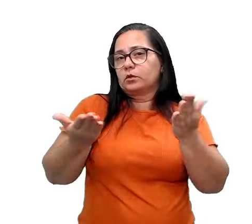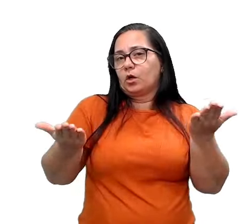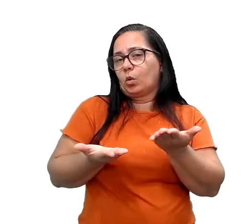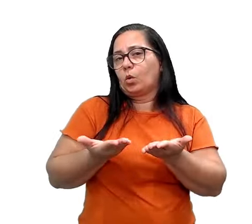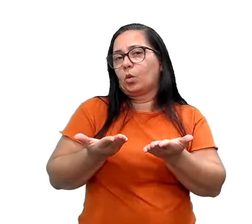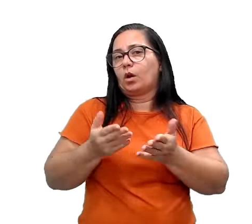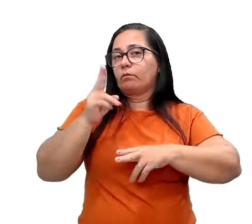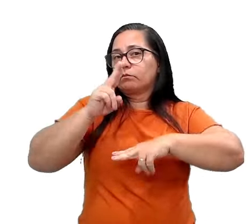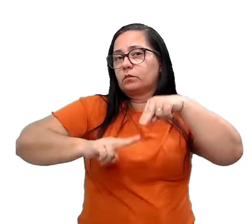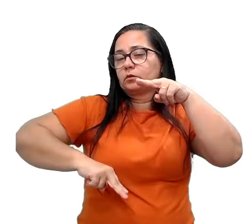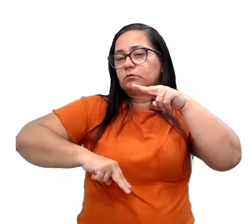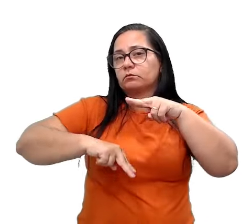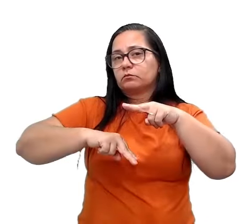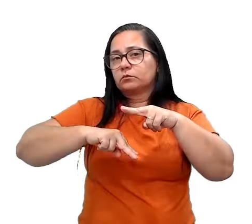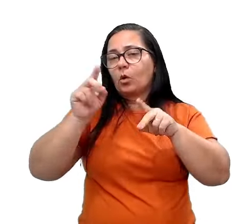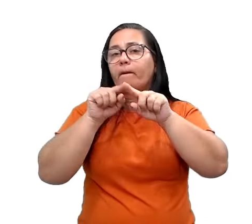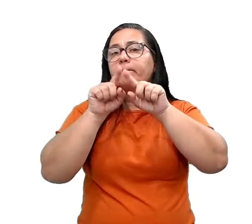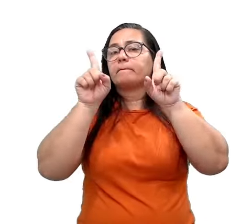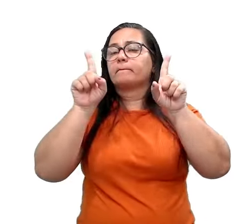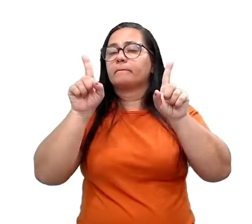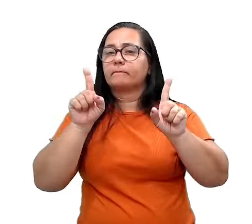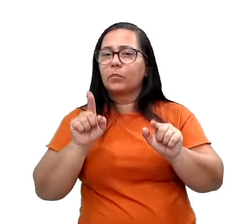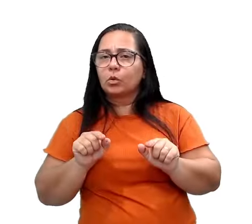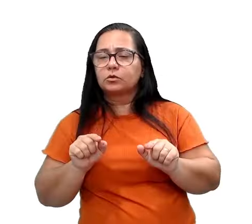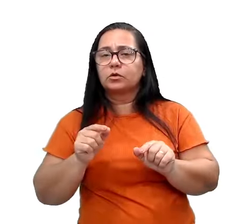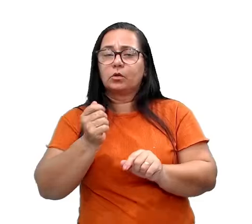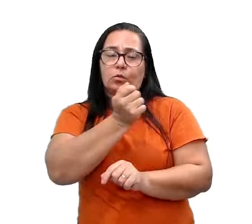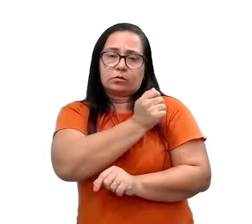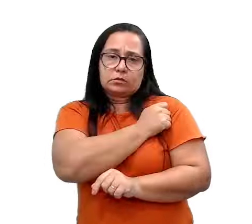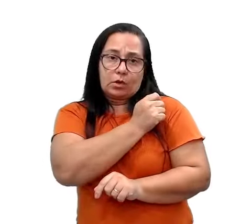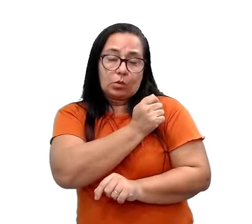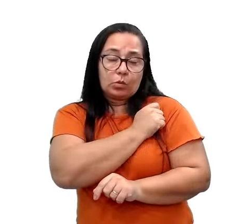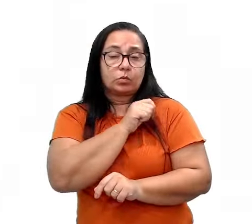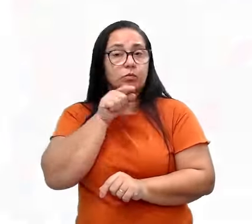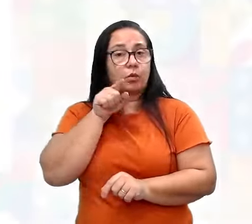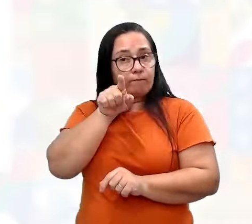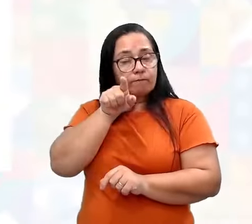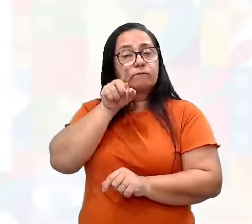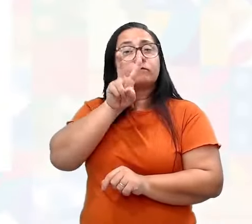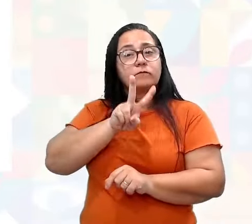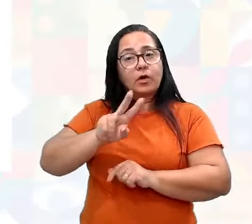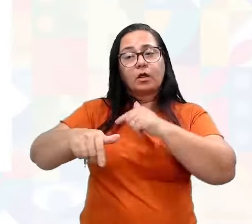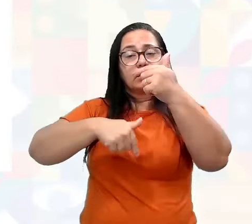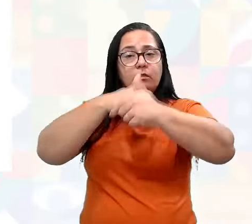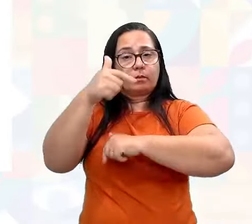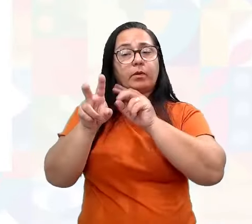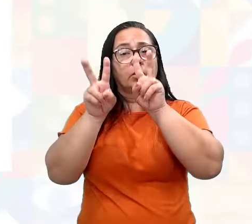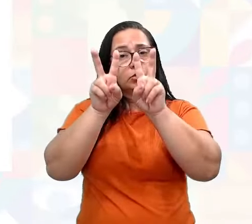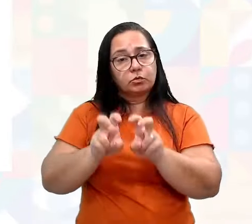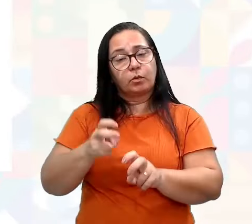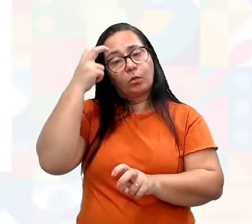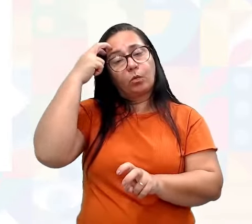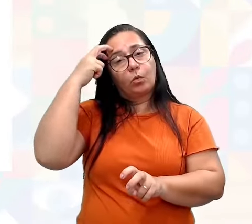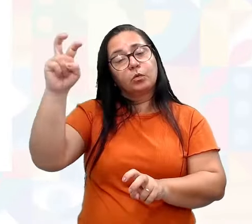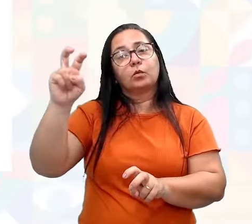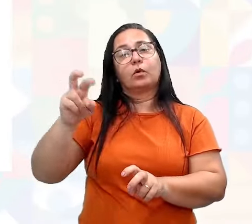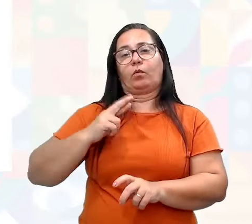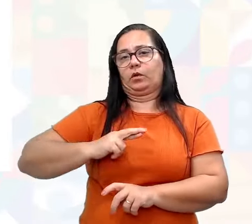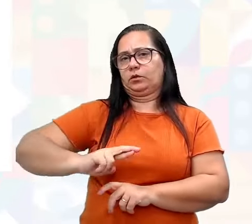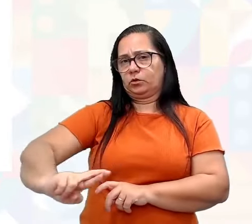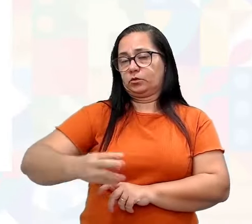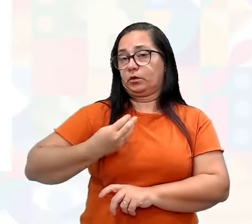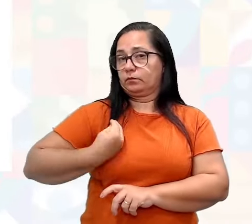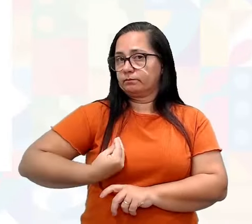festividade junina, um projeto onde os alunos vão trabalhar essa questão cultural e religiosa, eles vão